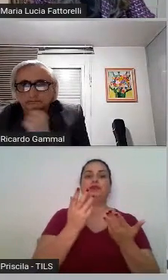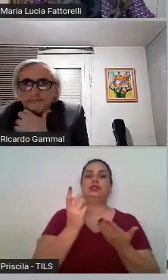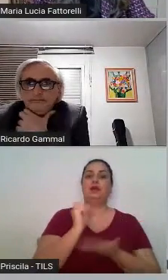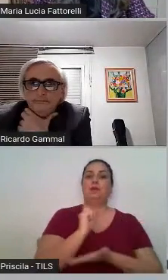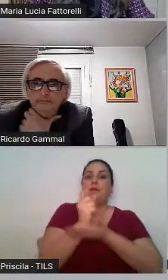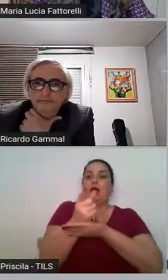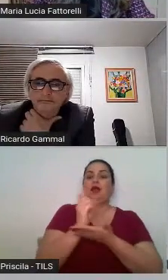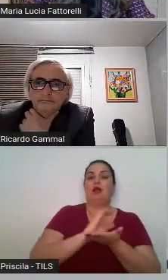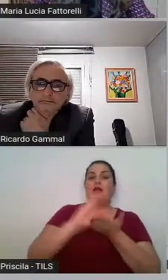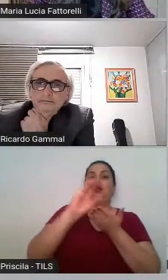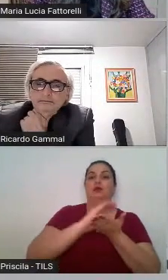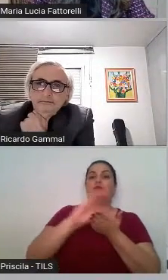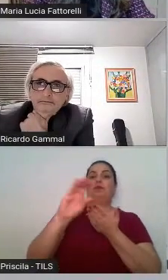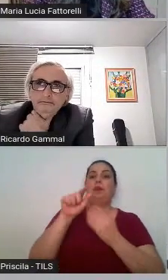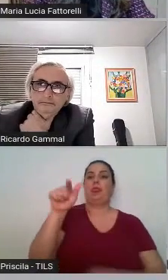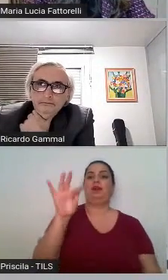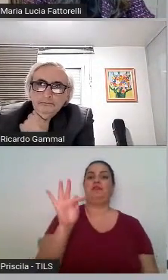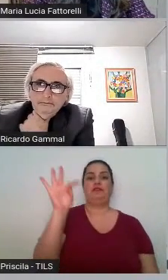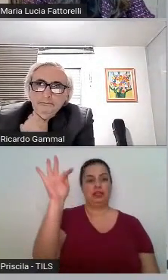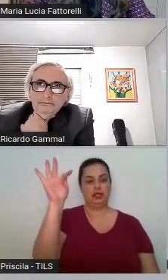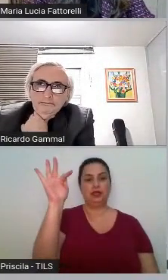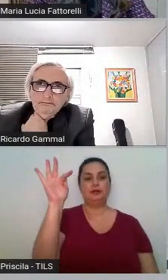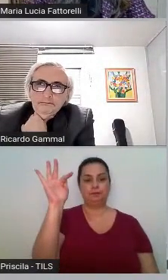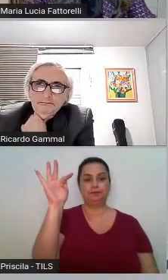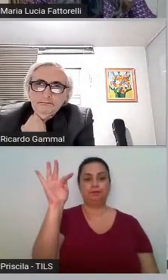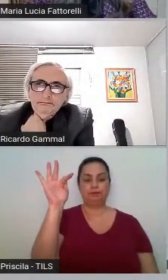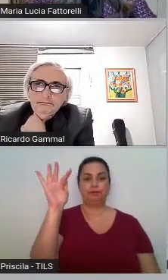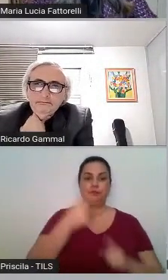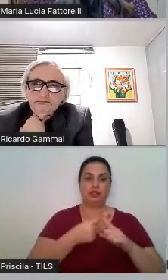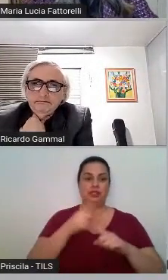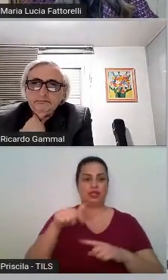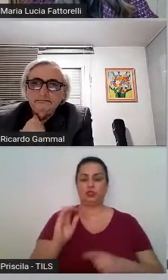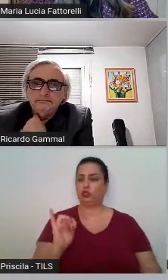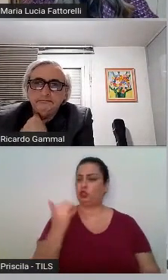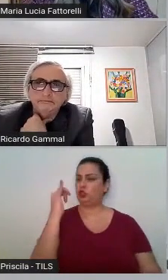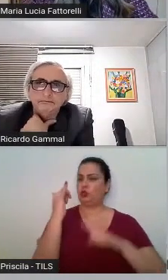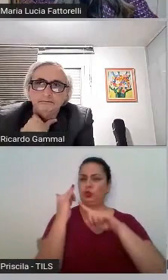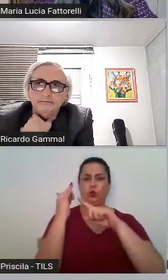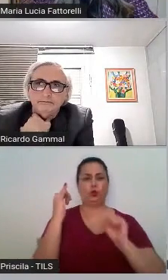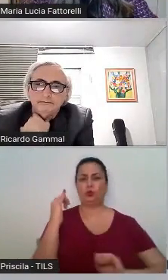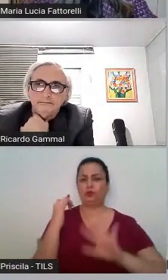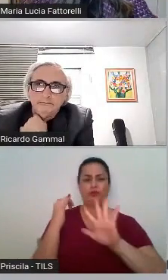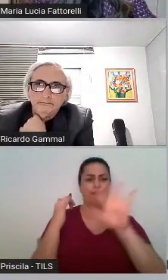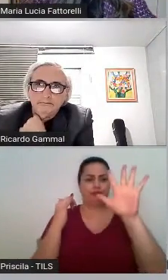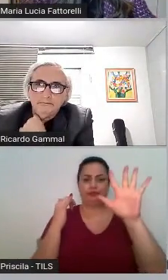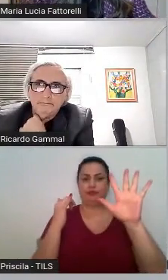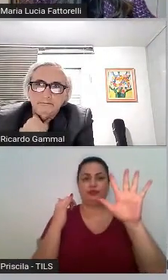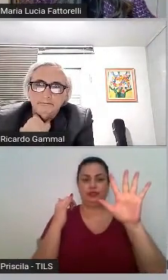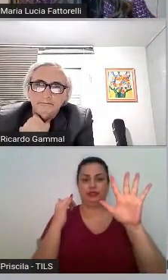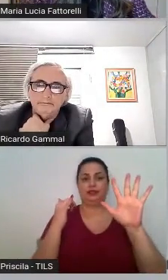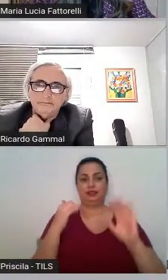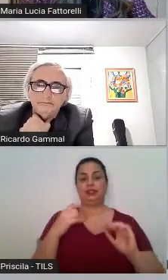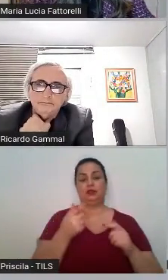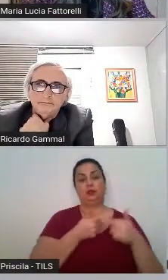expulsivos, como ela tem sangrado os cofres municipais.